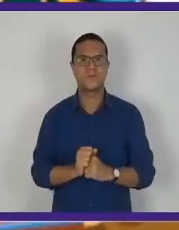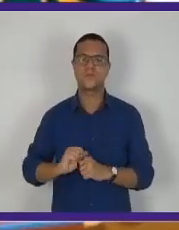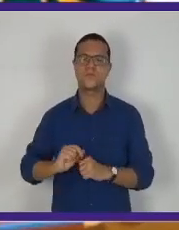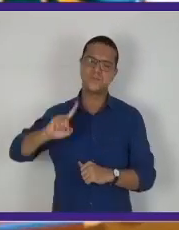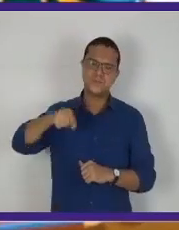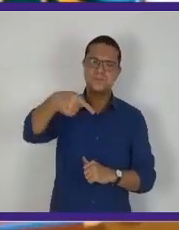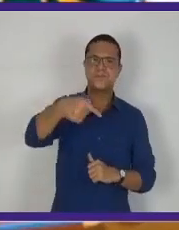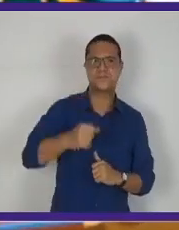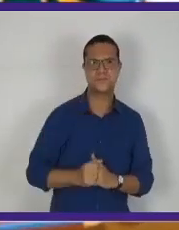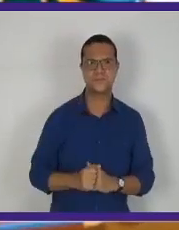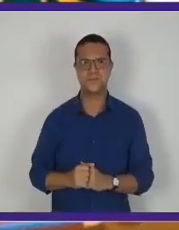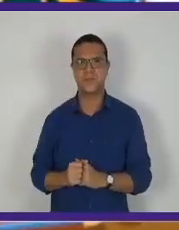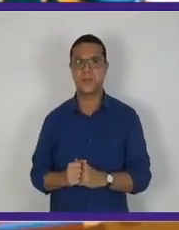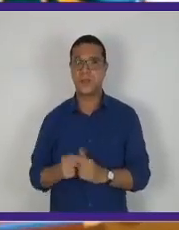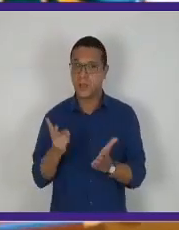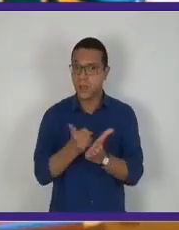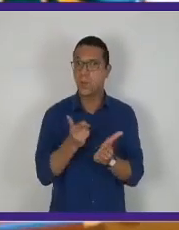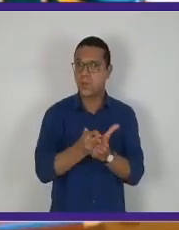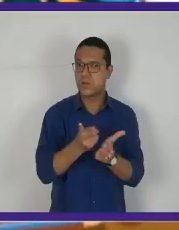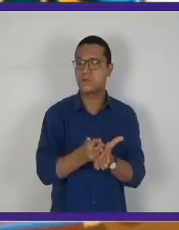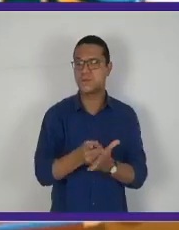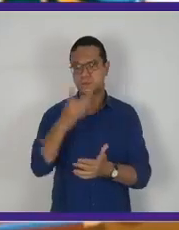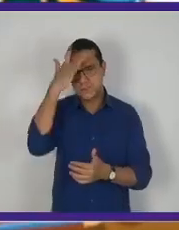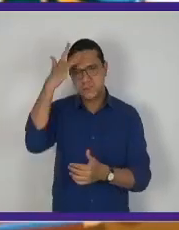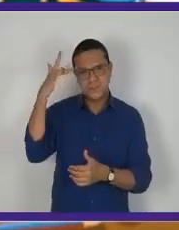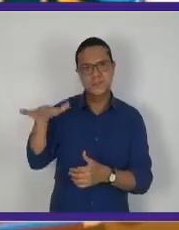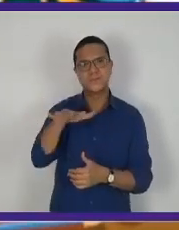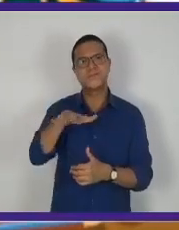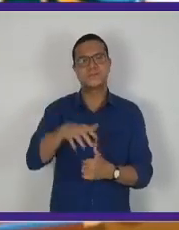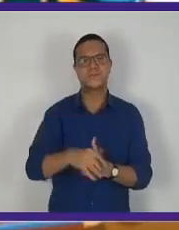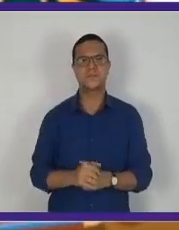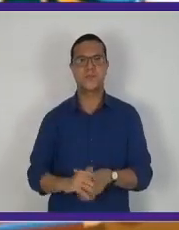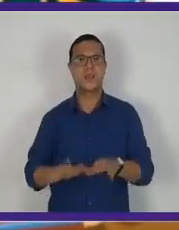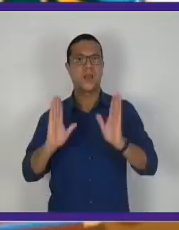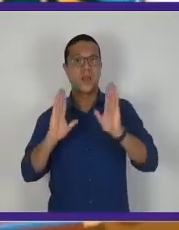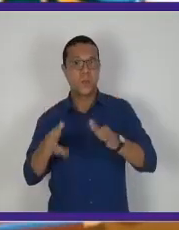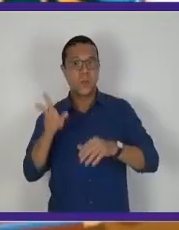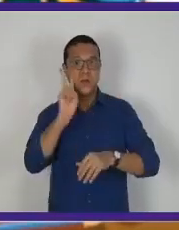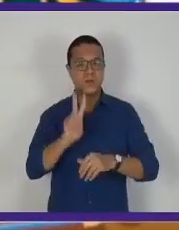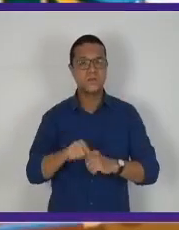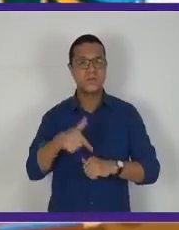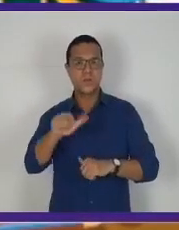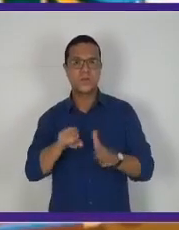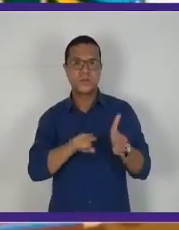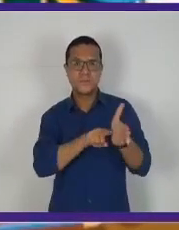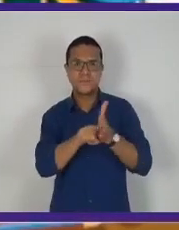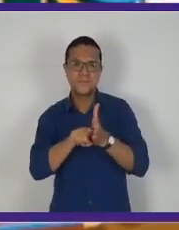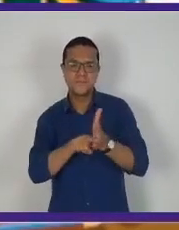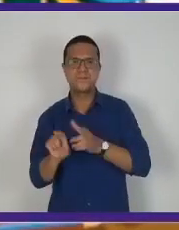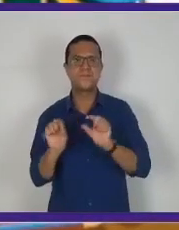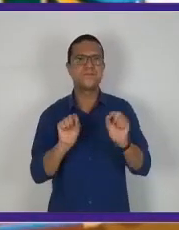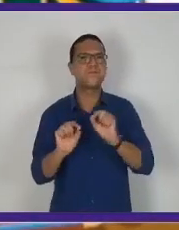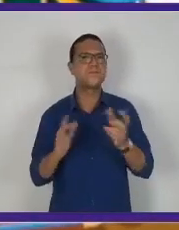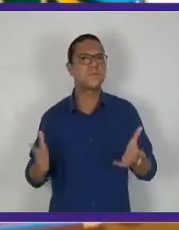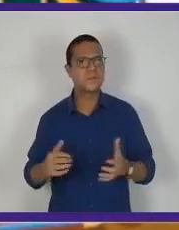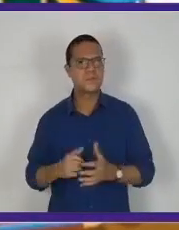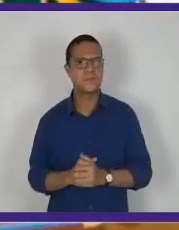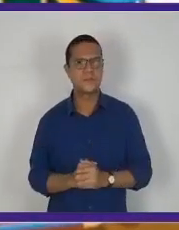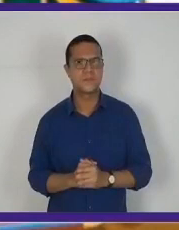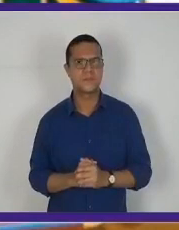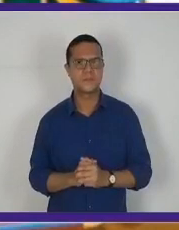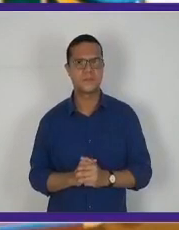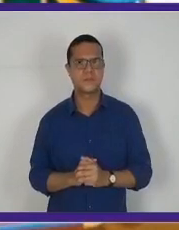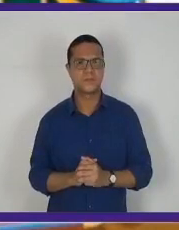ver com o passar do tempo. Vamos continuando, pessoal? Agora, vamos ver a próxima questão, que